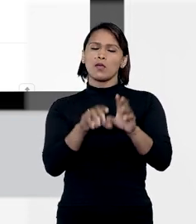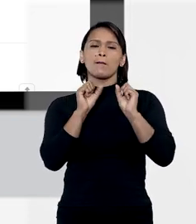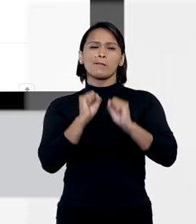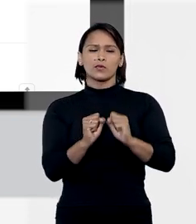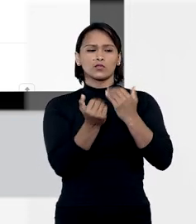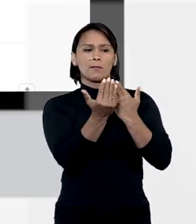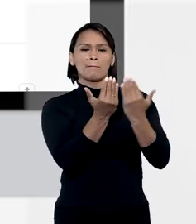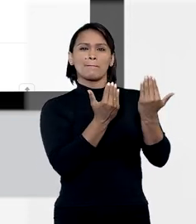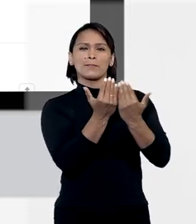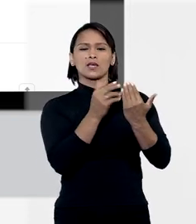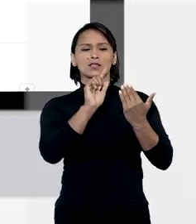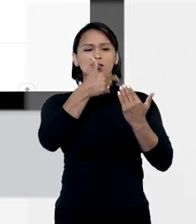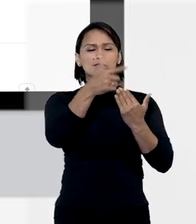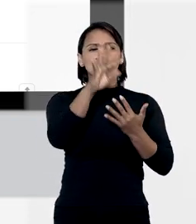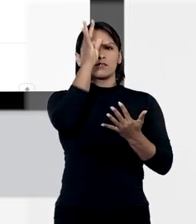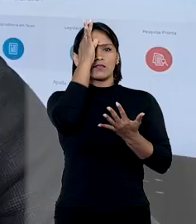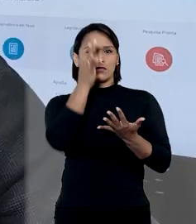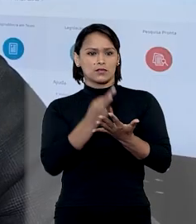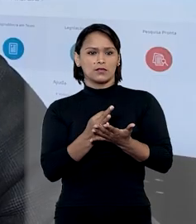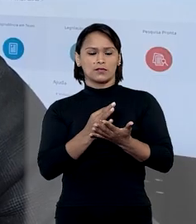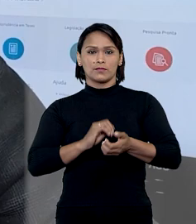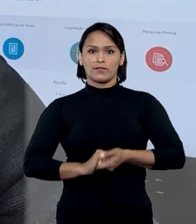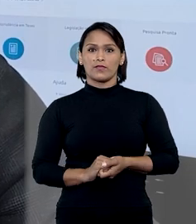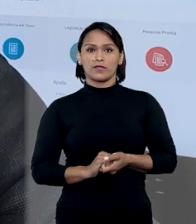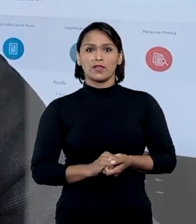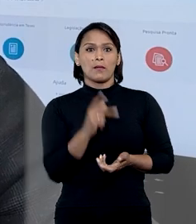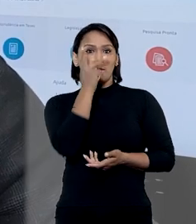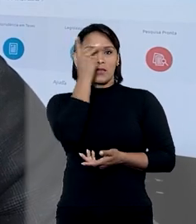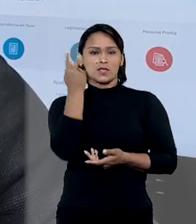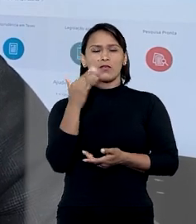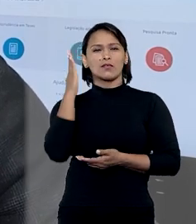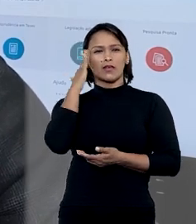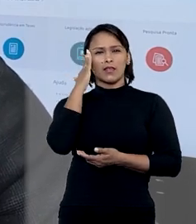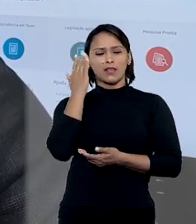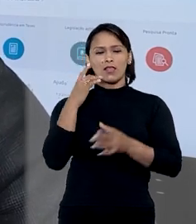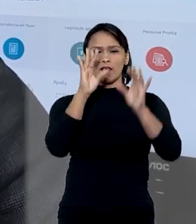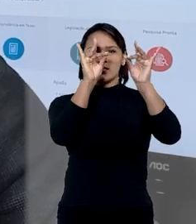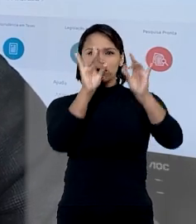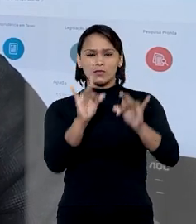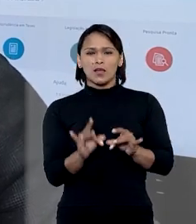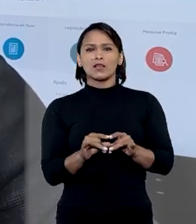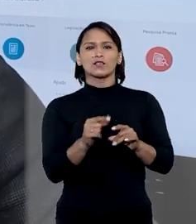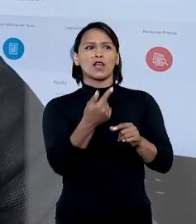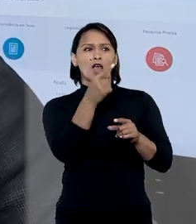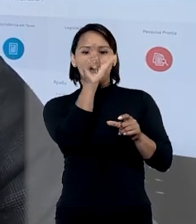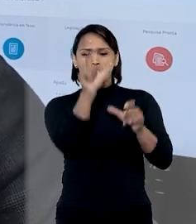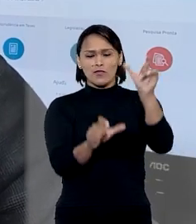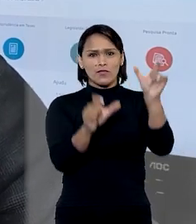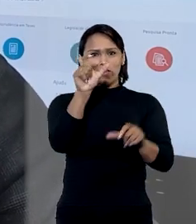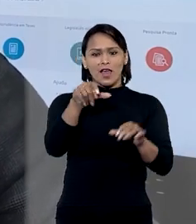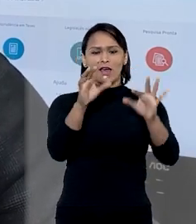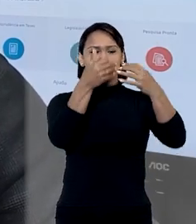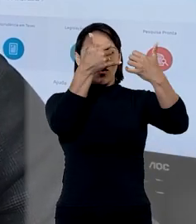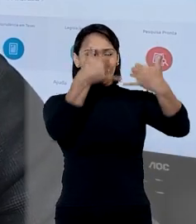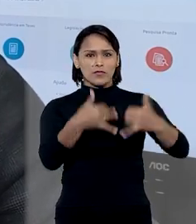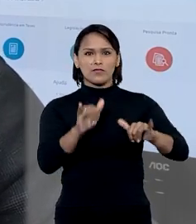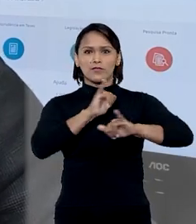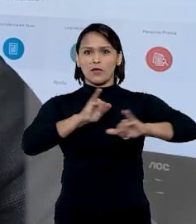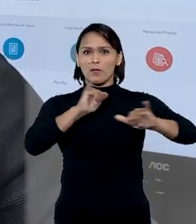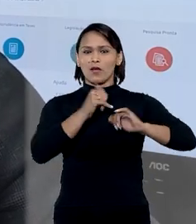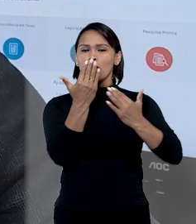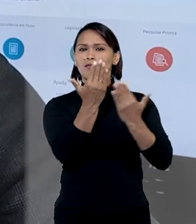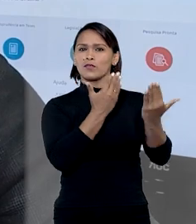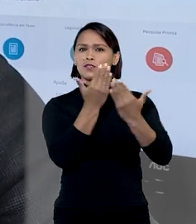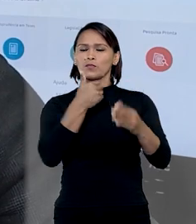possuem similaridades de teses. Gente, entender as particularidades de cada um desses campos do espelho do